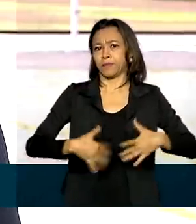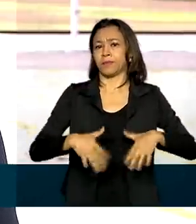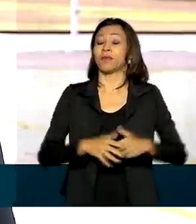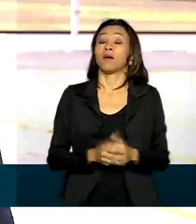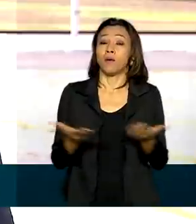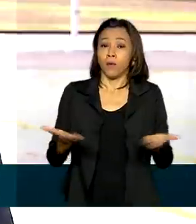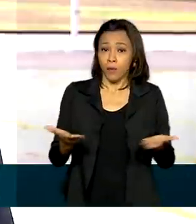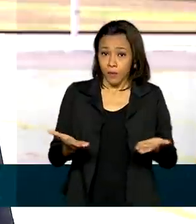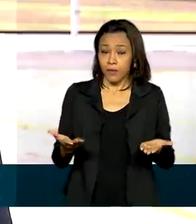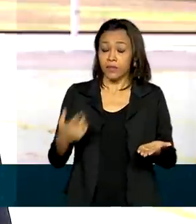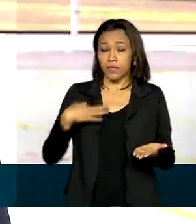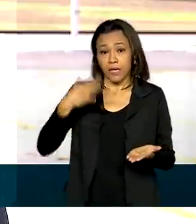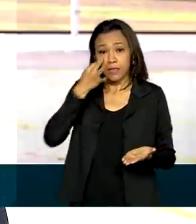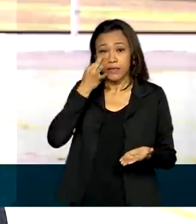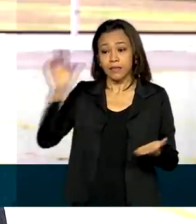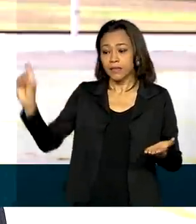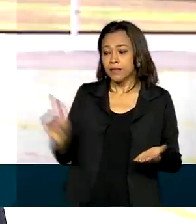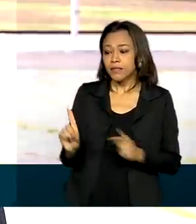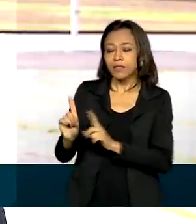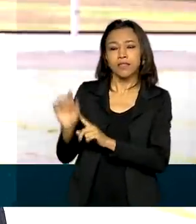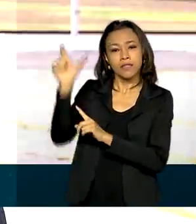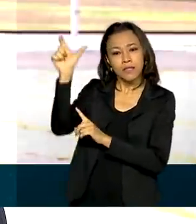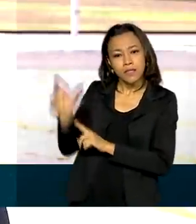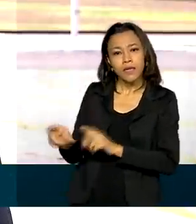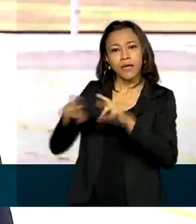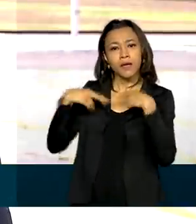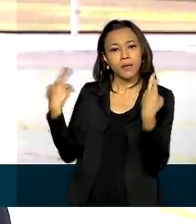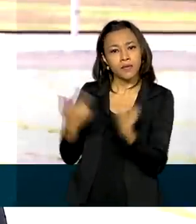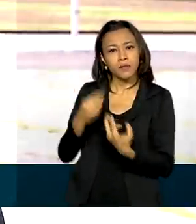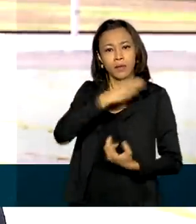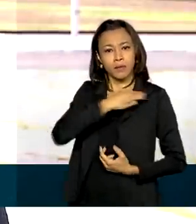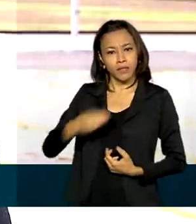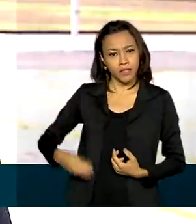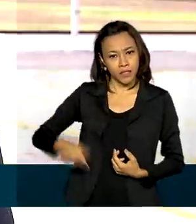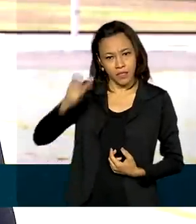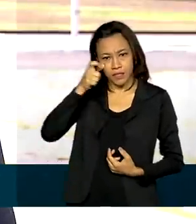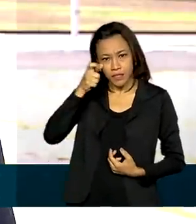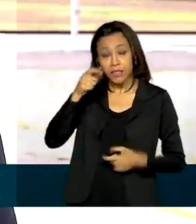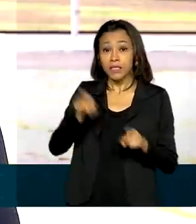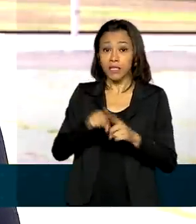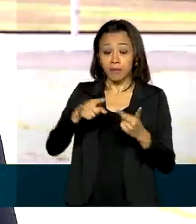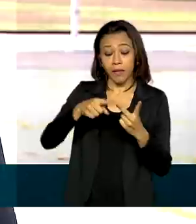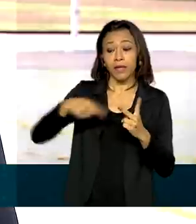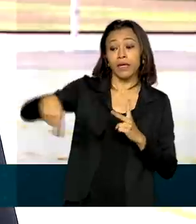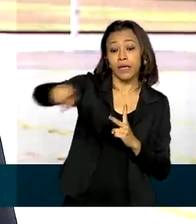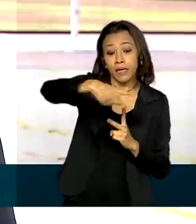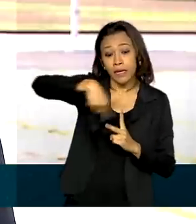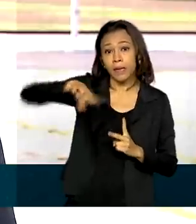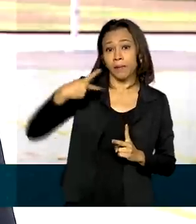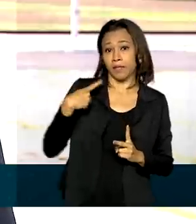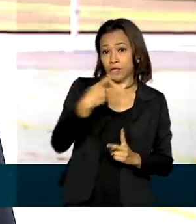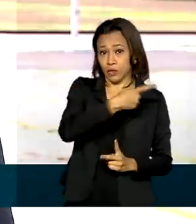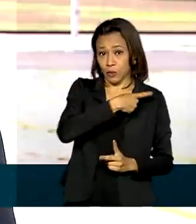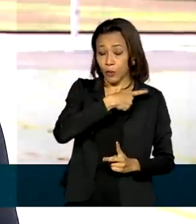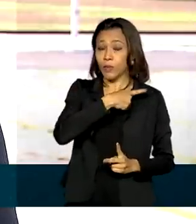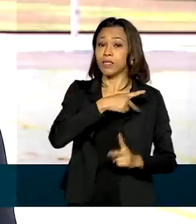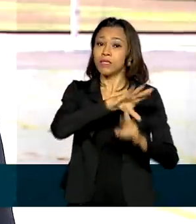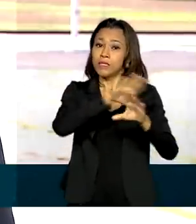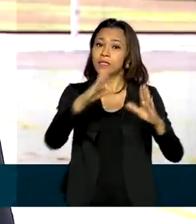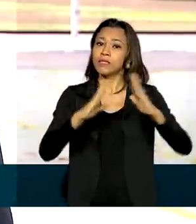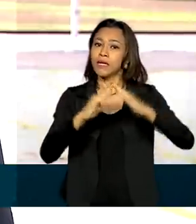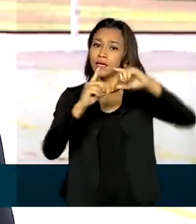reunido com a ministra dos Direitos Humanos, Damaris Alves, e pastores da Convenção Geral das Assembleias